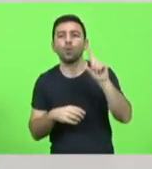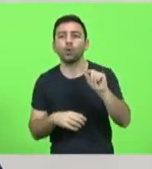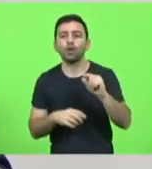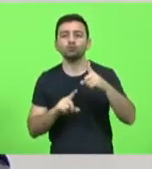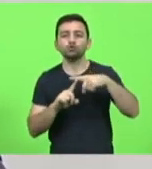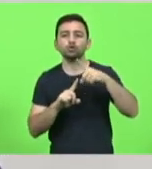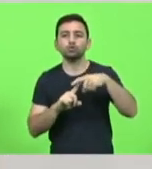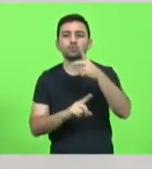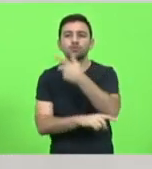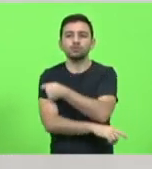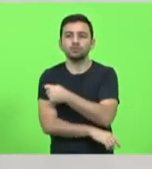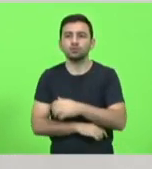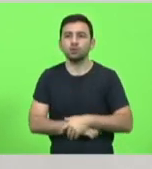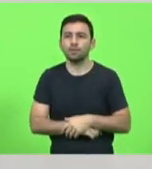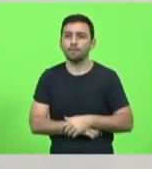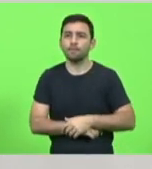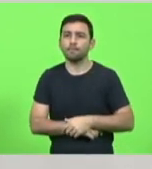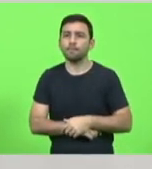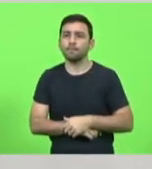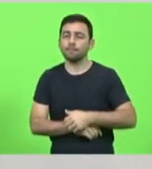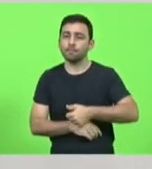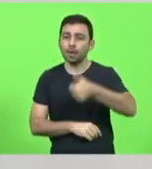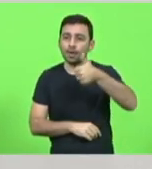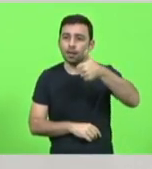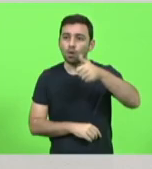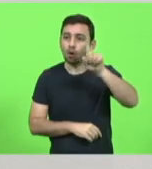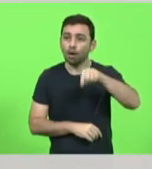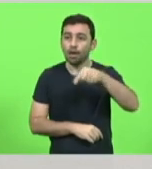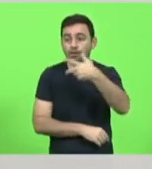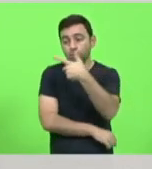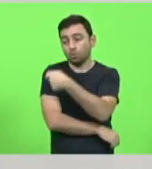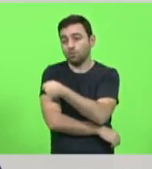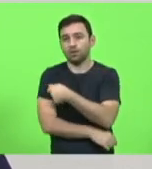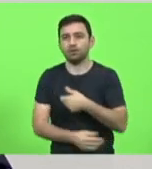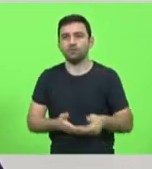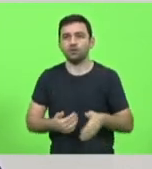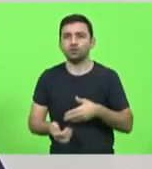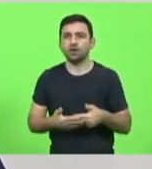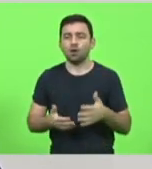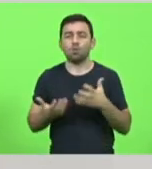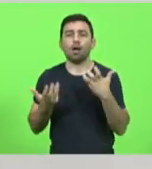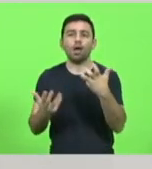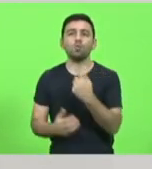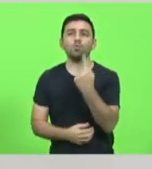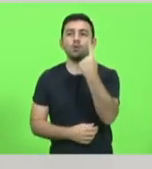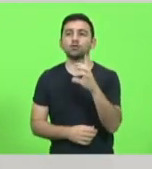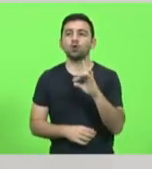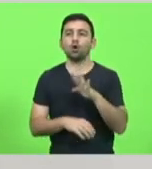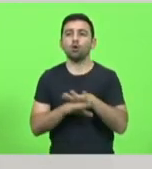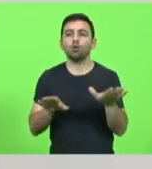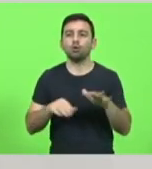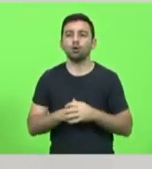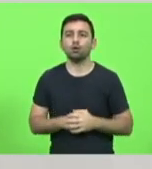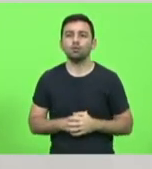melhor vacina é aquela que você toma, que dá o efeito. Ah, mas eu só quero tomar uma dose, irmão. Tomar uma dose, nós não temos